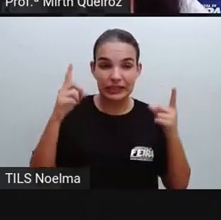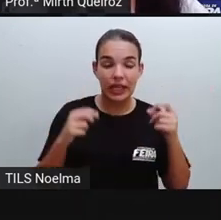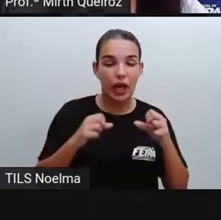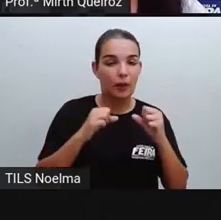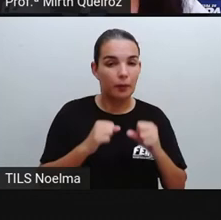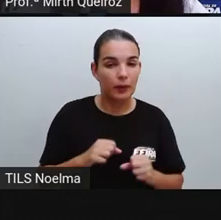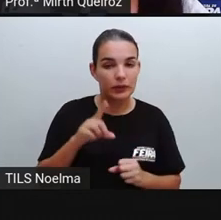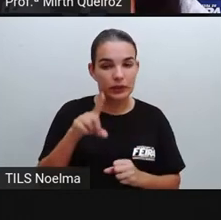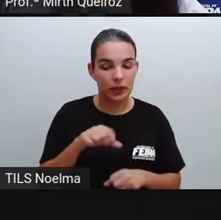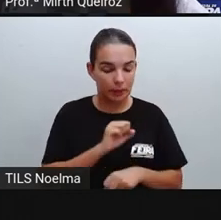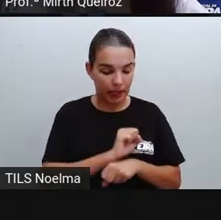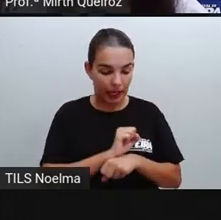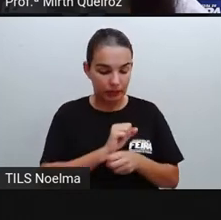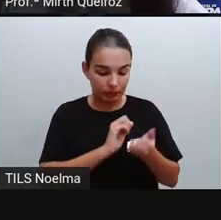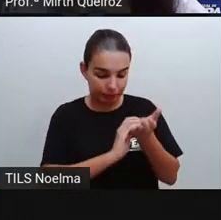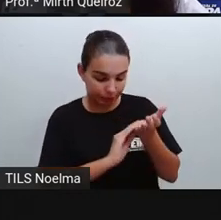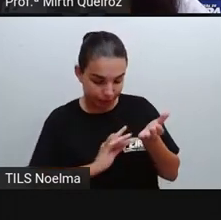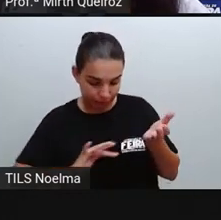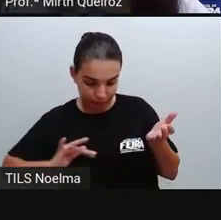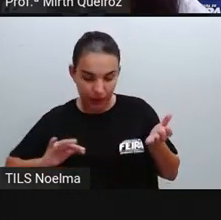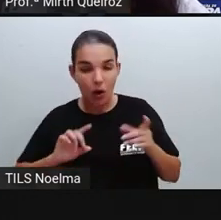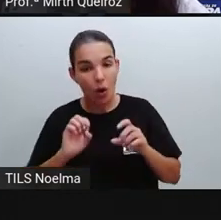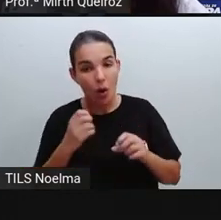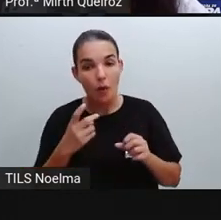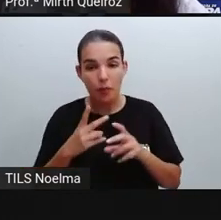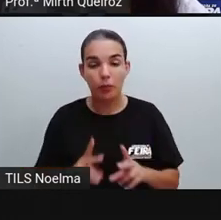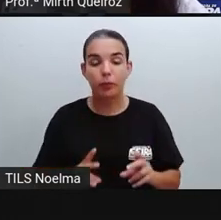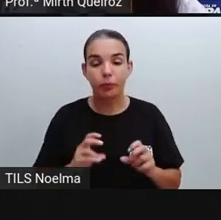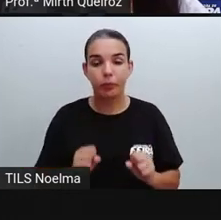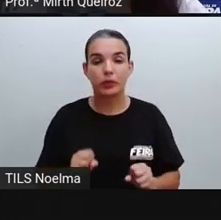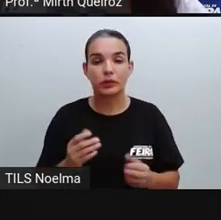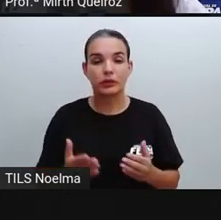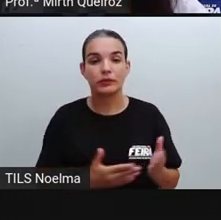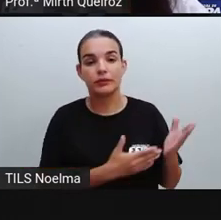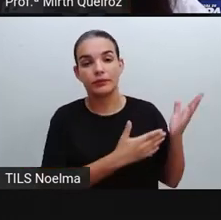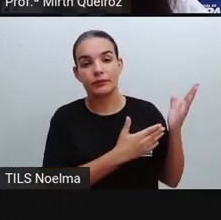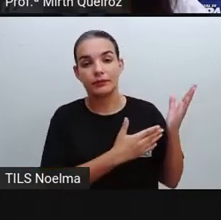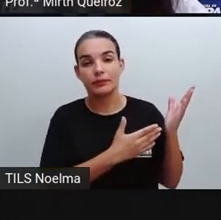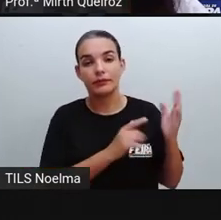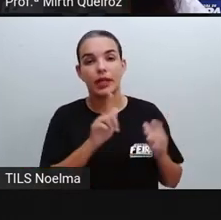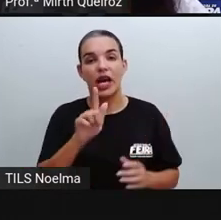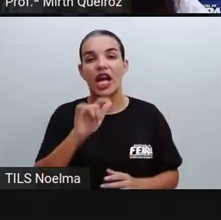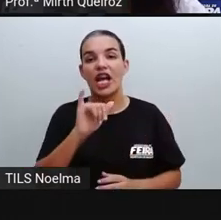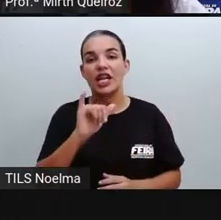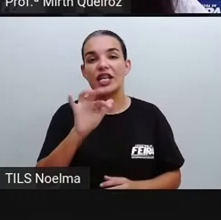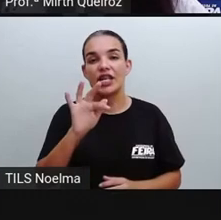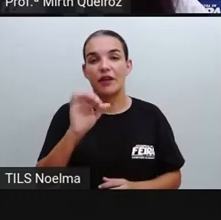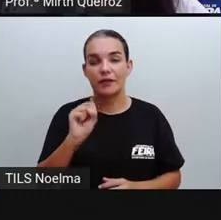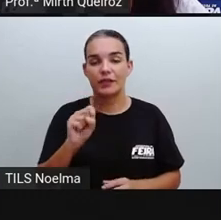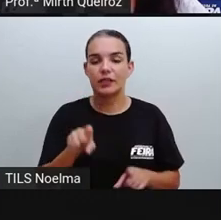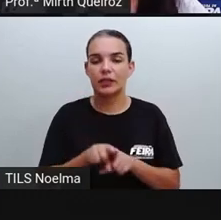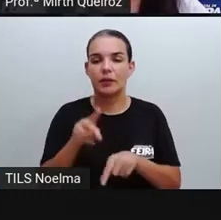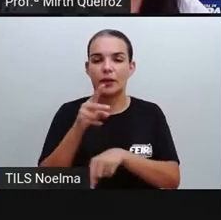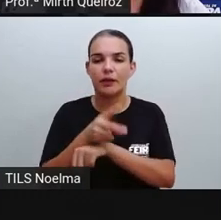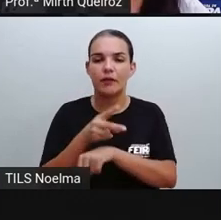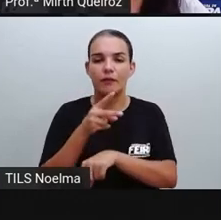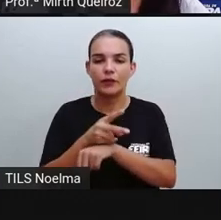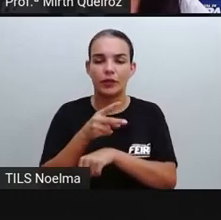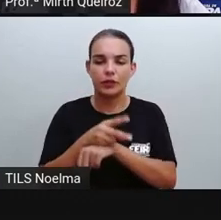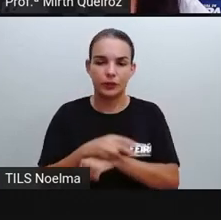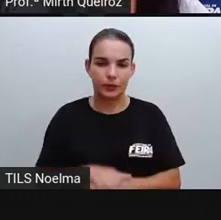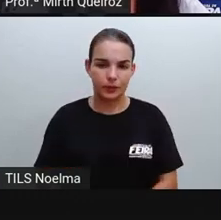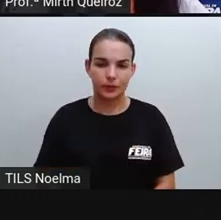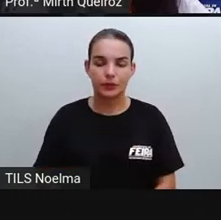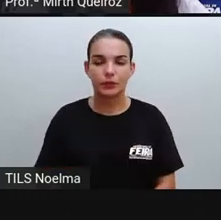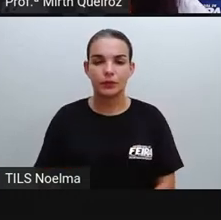podem ser estáticos ou eles podem ser animados. Que são os gifs e vídeos, né? A utilização para